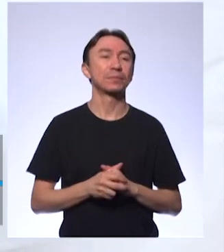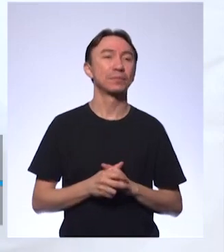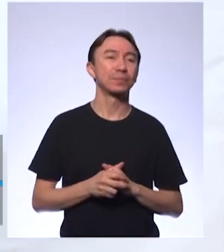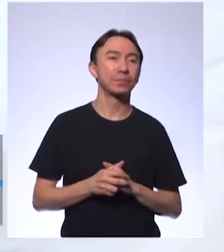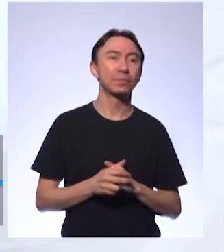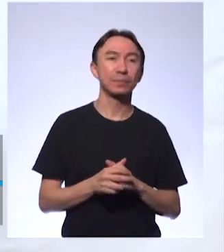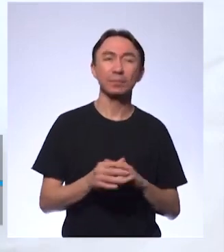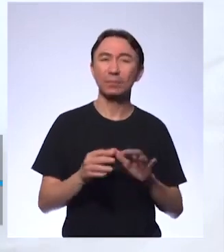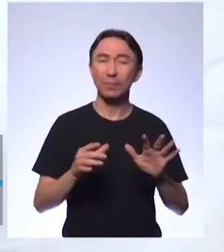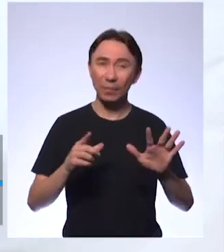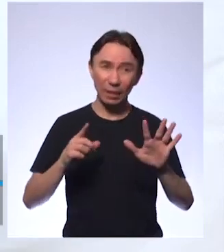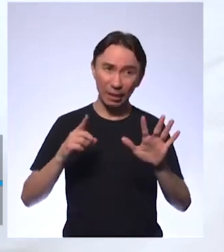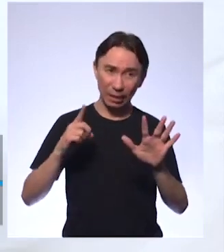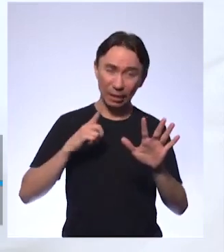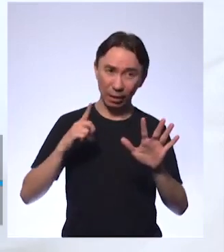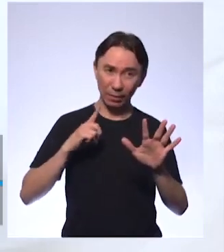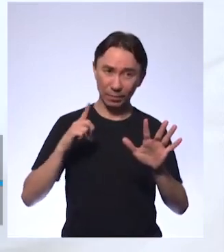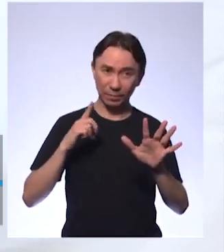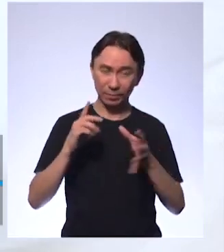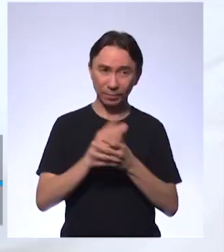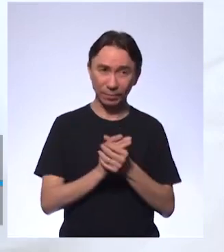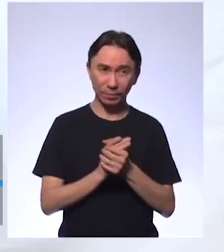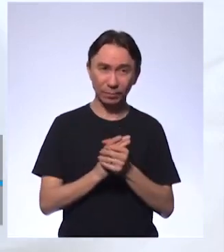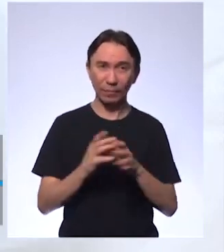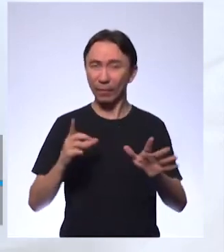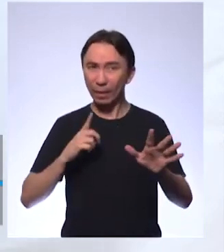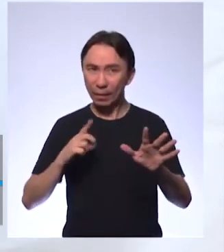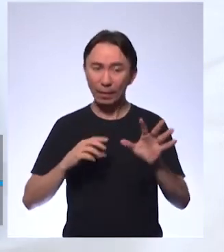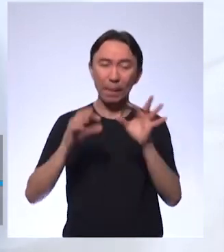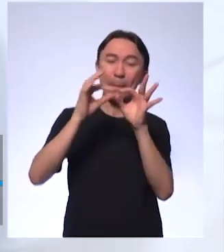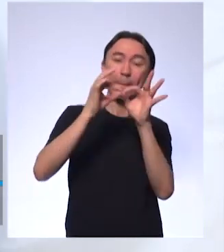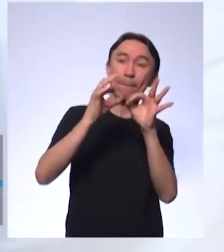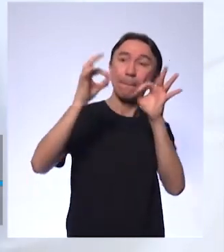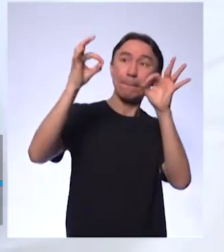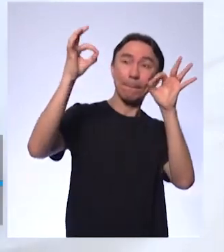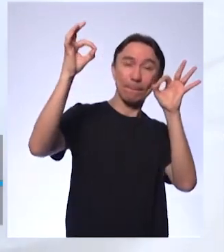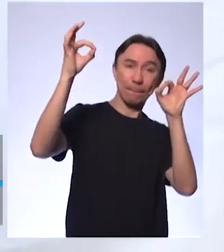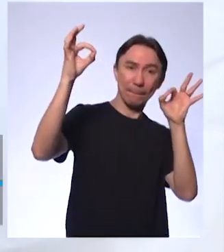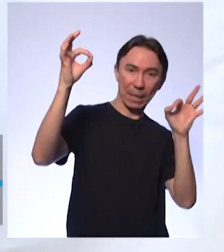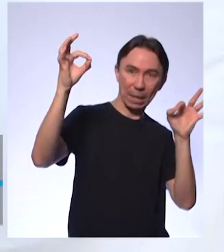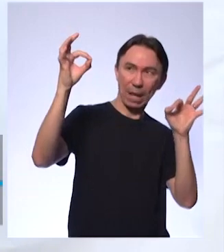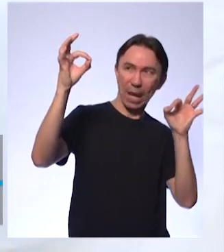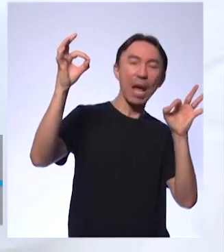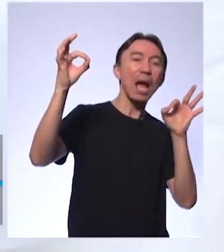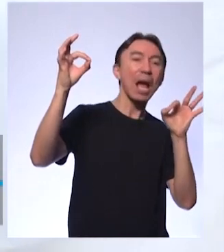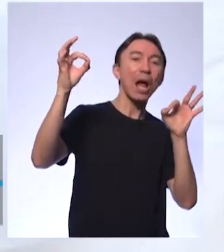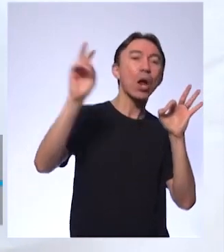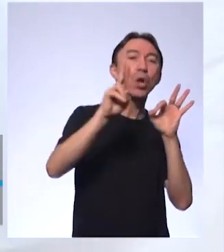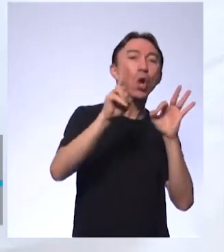Existe uma medida de distância que se chama ano-luz.